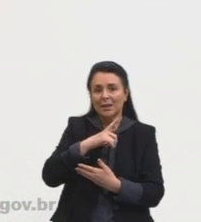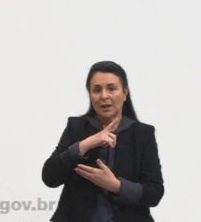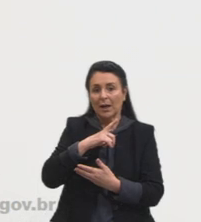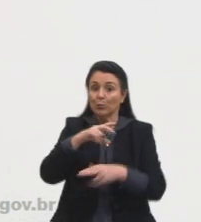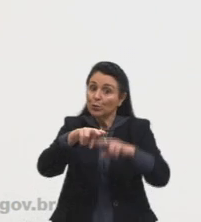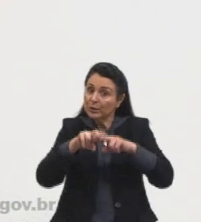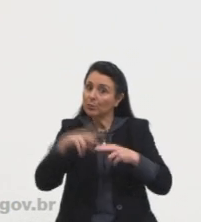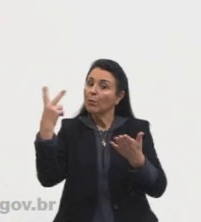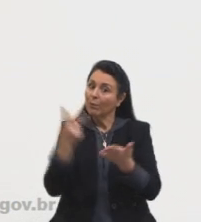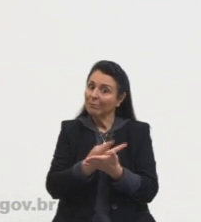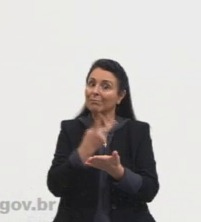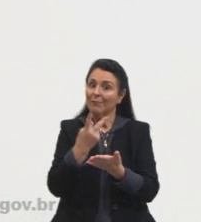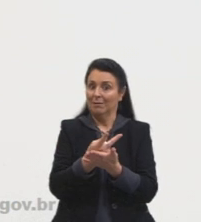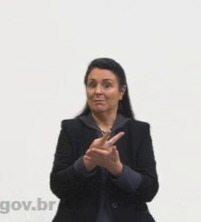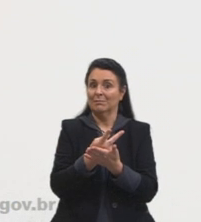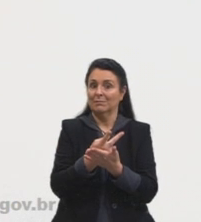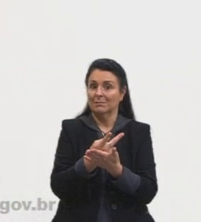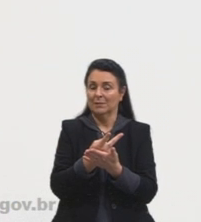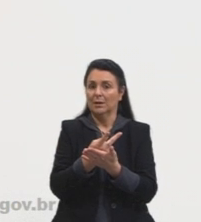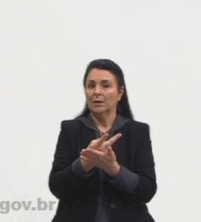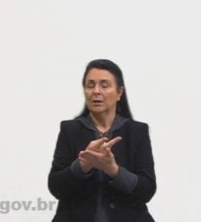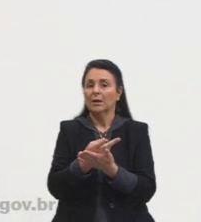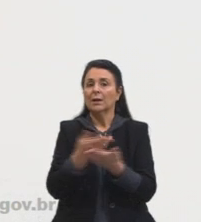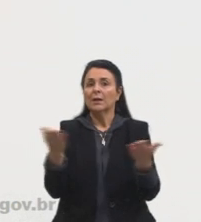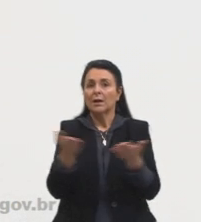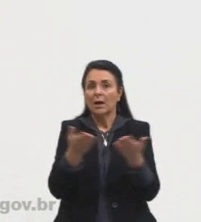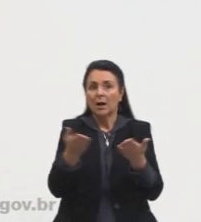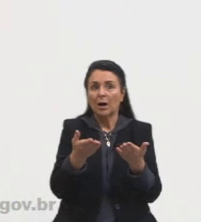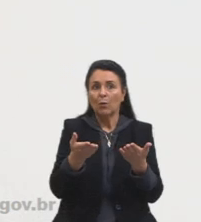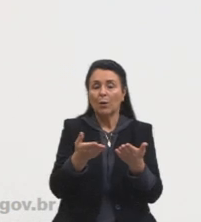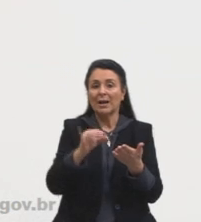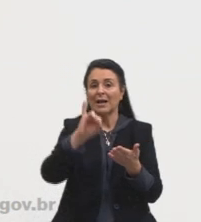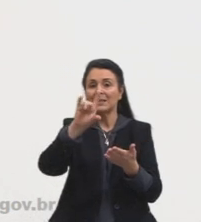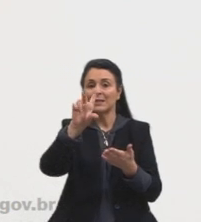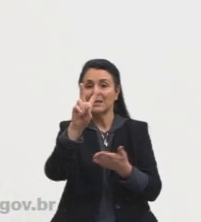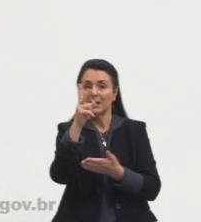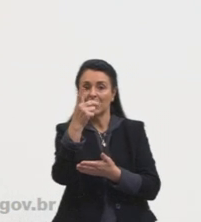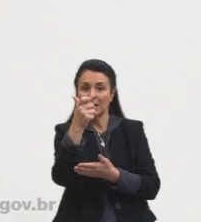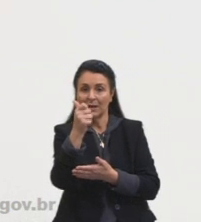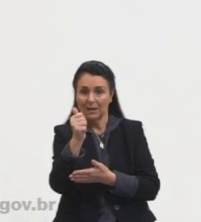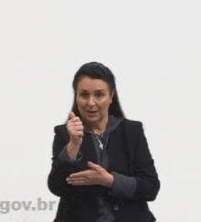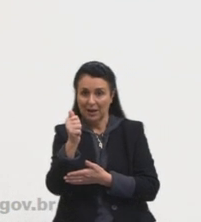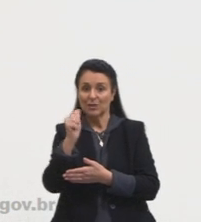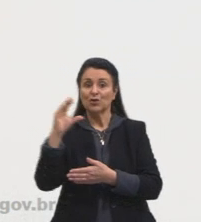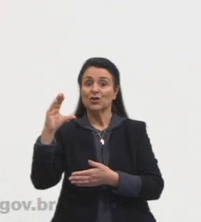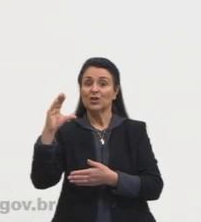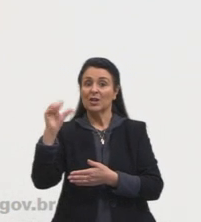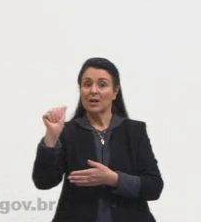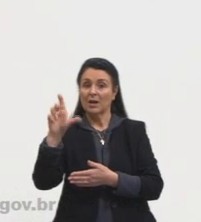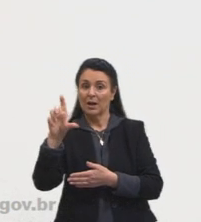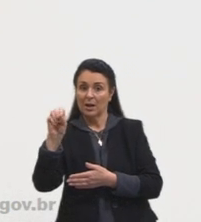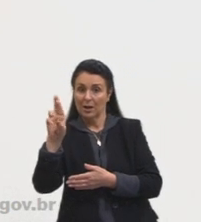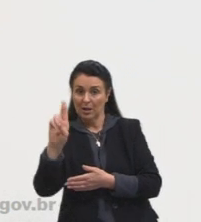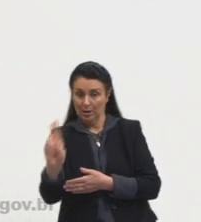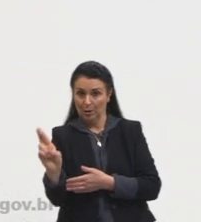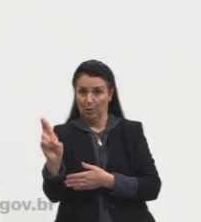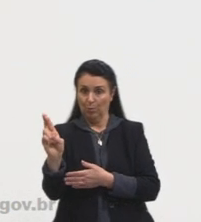aí, tá? Vamos dar continuidade, então, entramos em ilhas de calor. Tá, meninos e meninas? Ilhas de calor